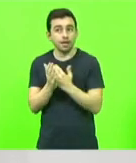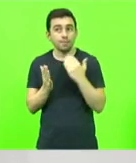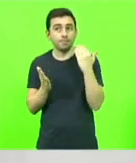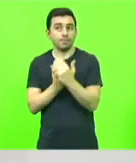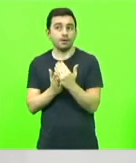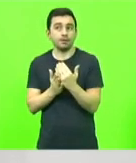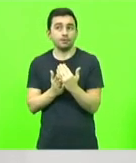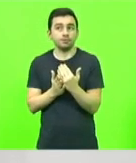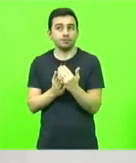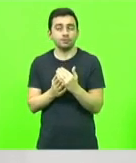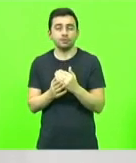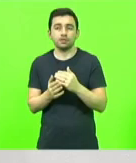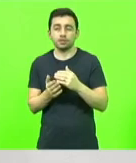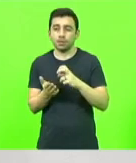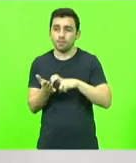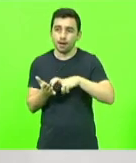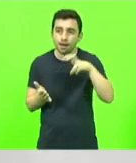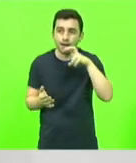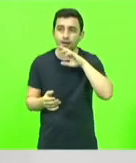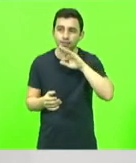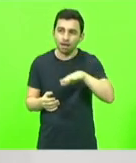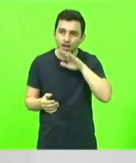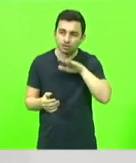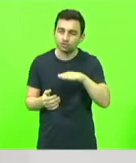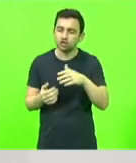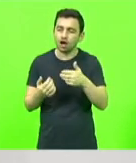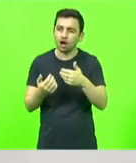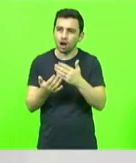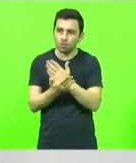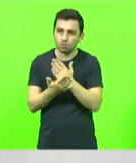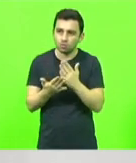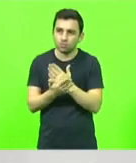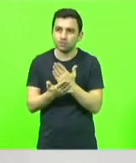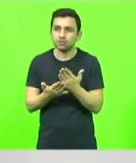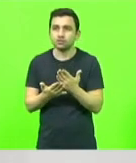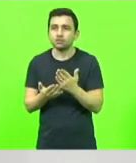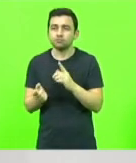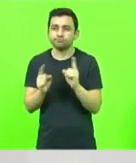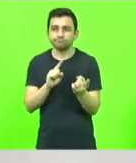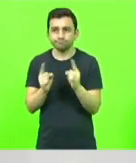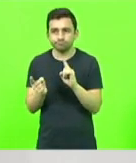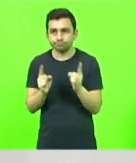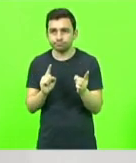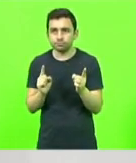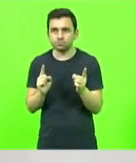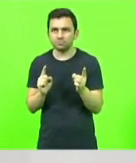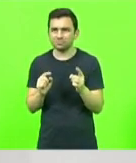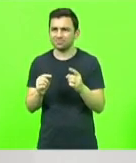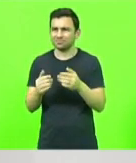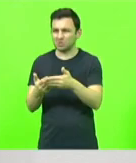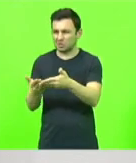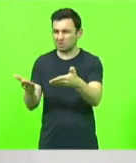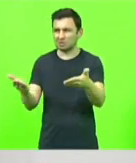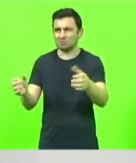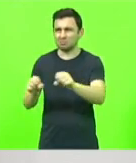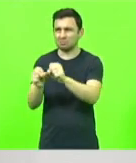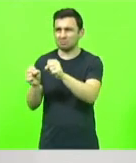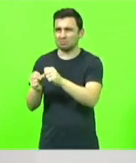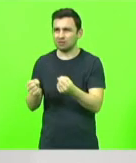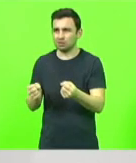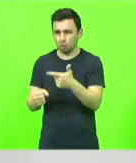manhã e algumas tardes ou vice-versa, nessas condições, sem